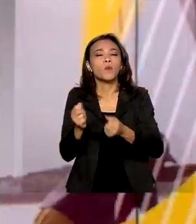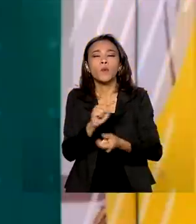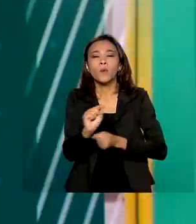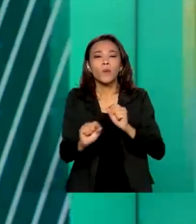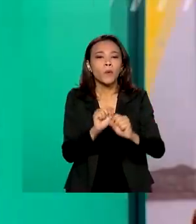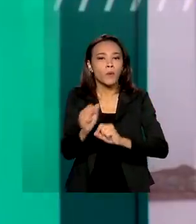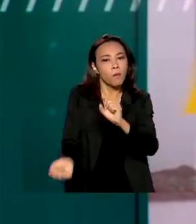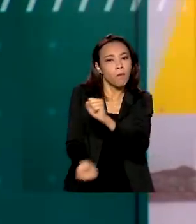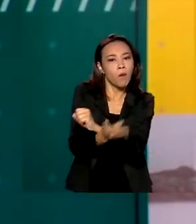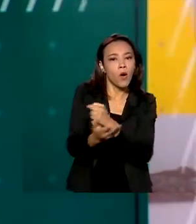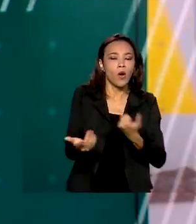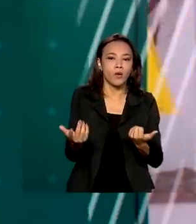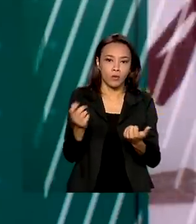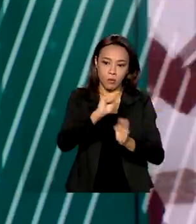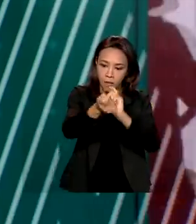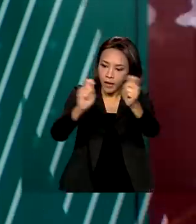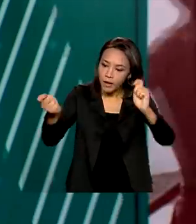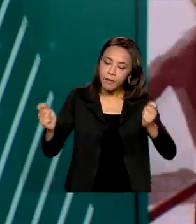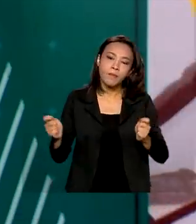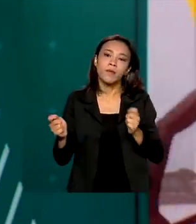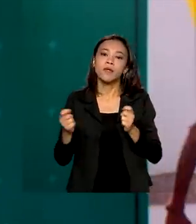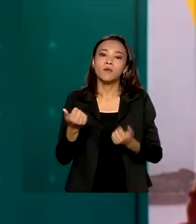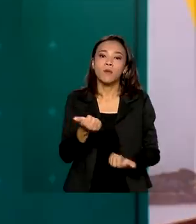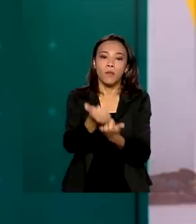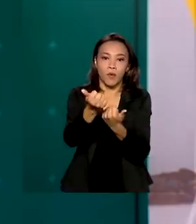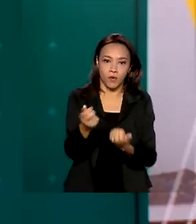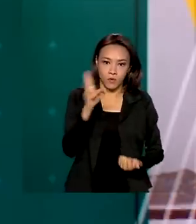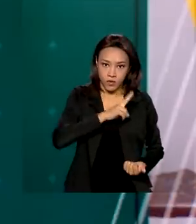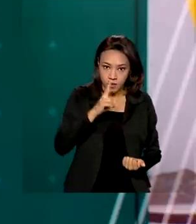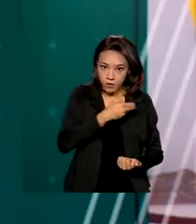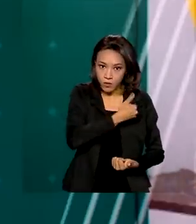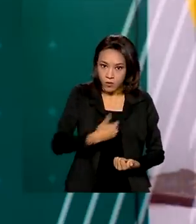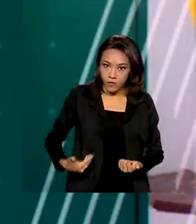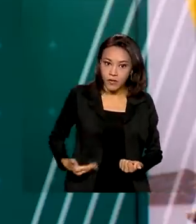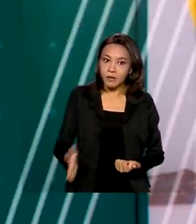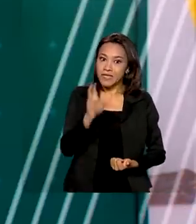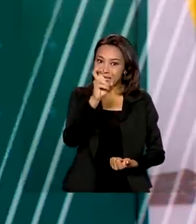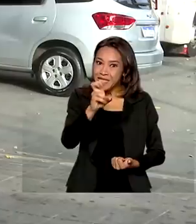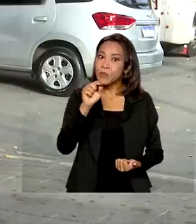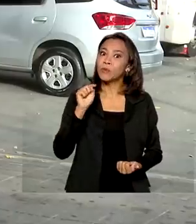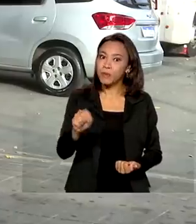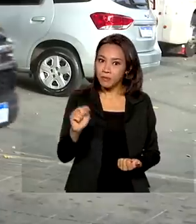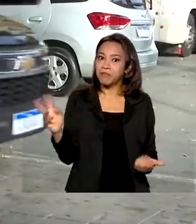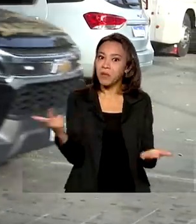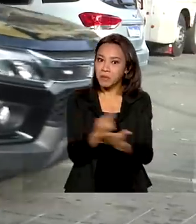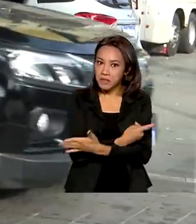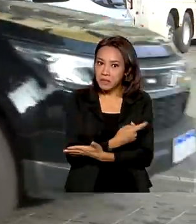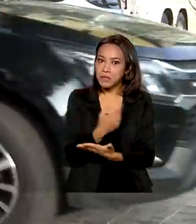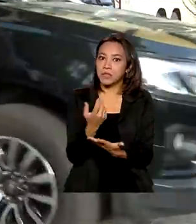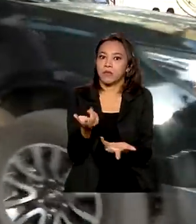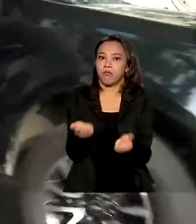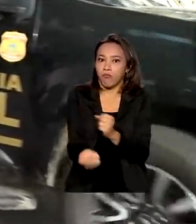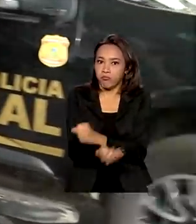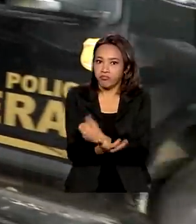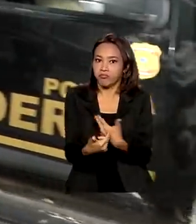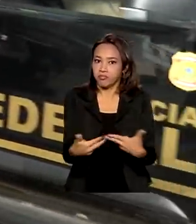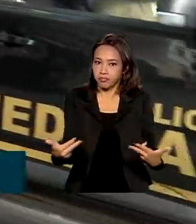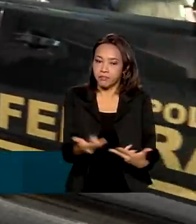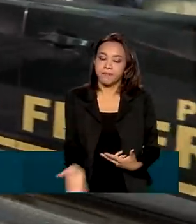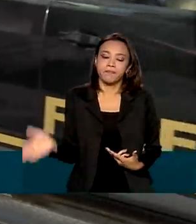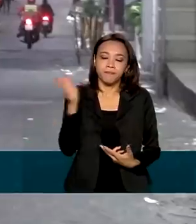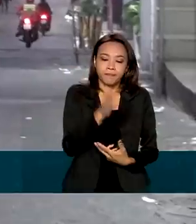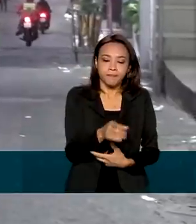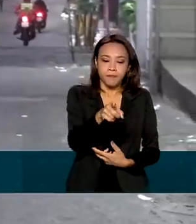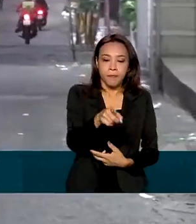emergencial. A estimativa é que 5 mil benefícios tenham sido fraudados. No Rio, a operação da